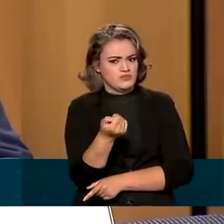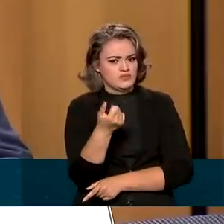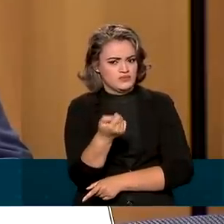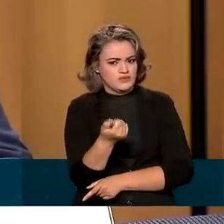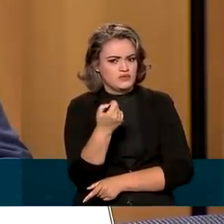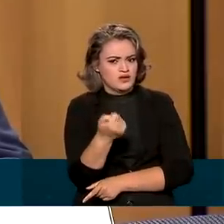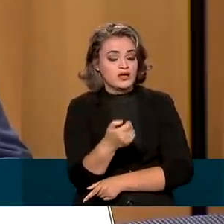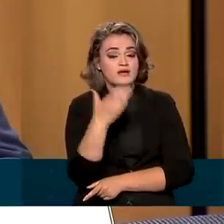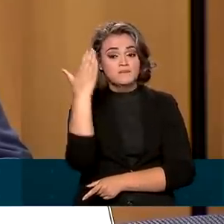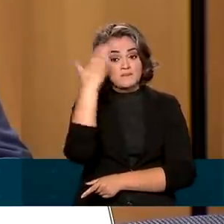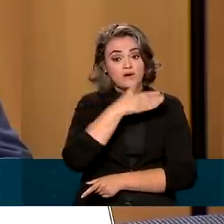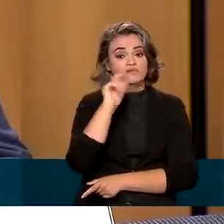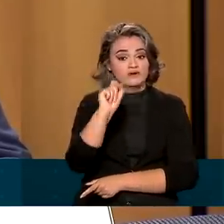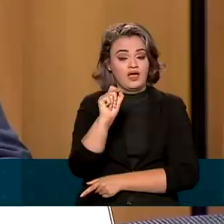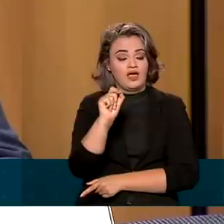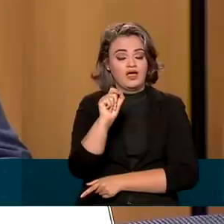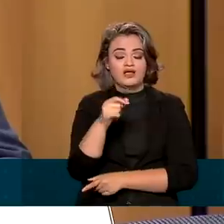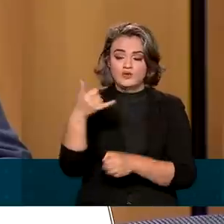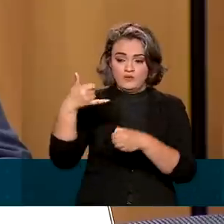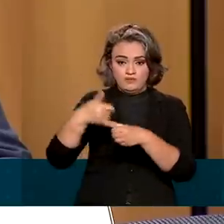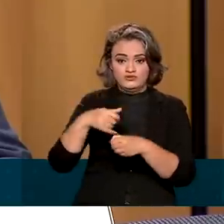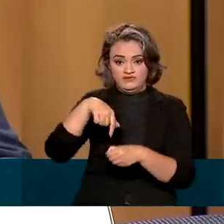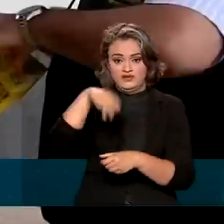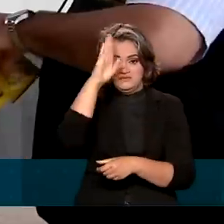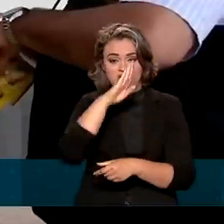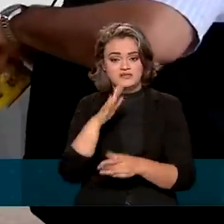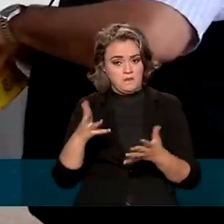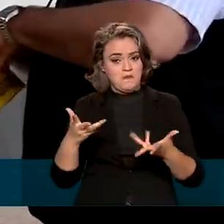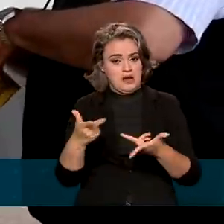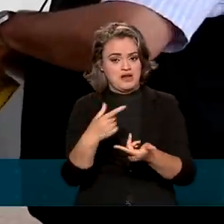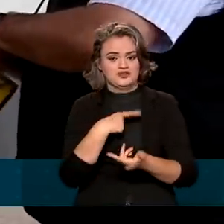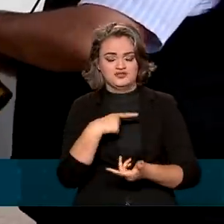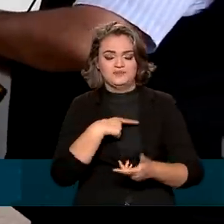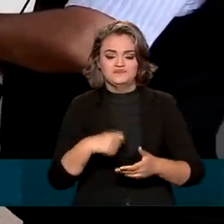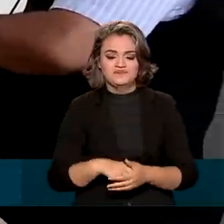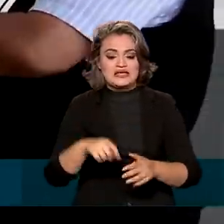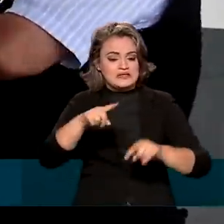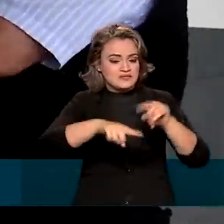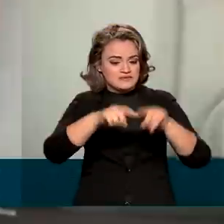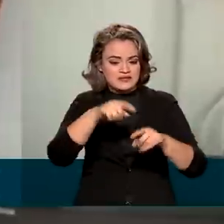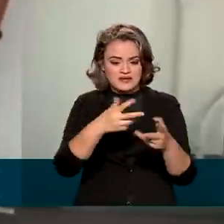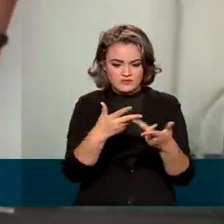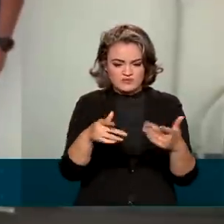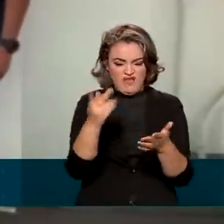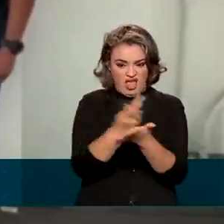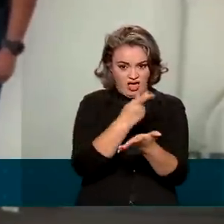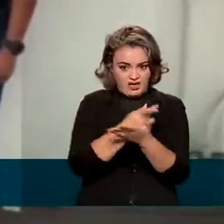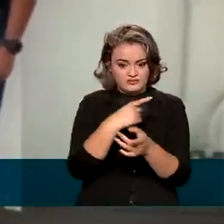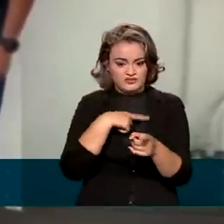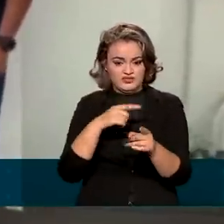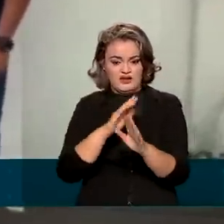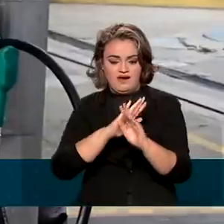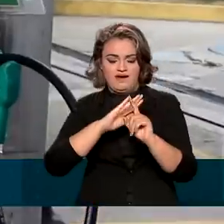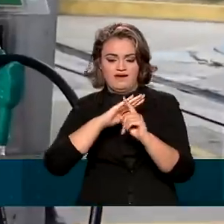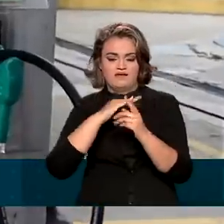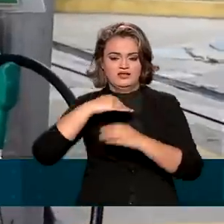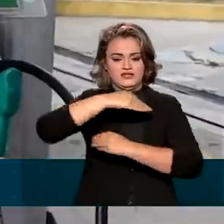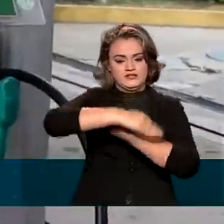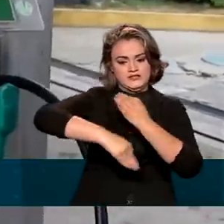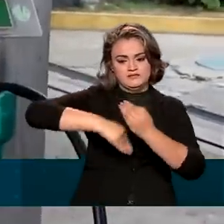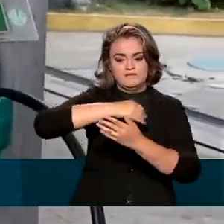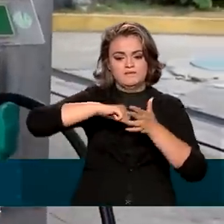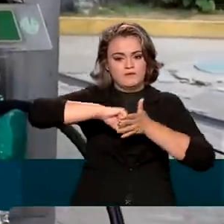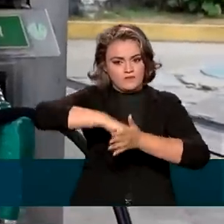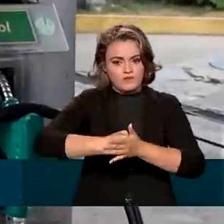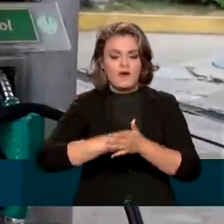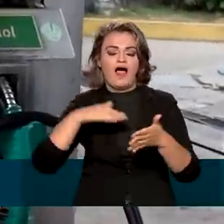o combustível no Brasil é um combustível de boa qualidade. Os equipamentos irregulares ficarão lacrados até que sejam